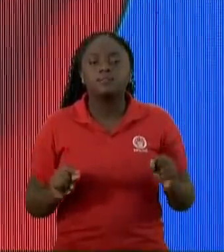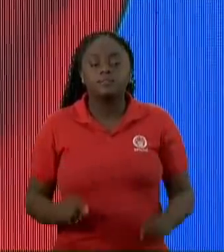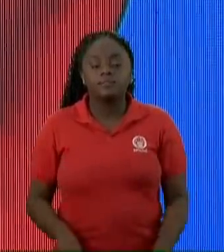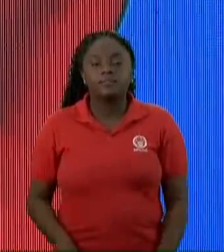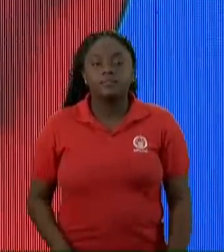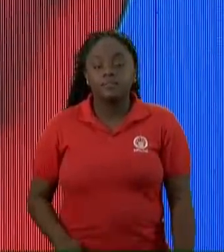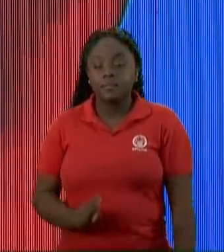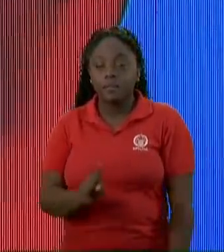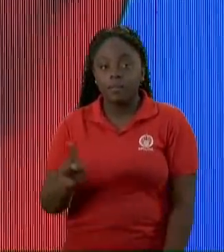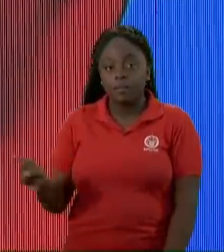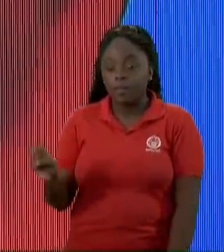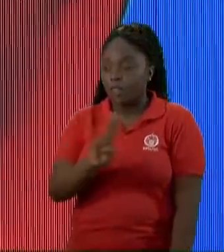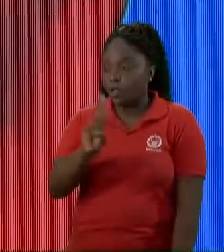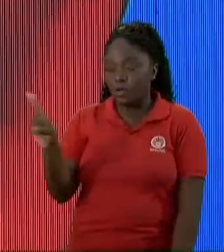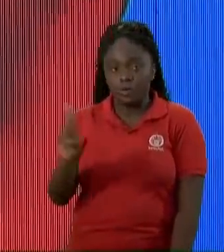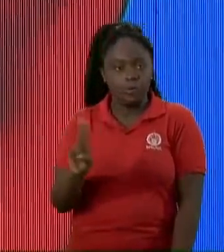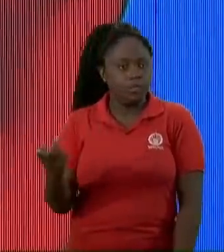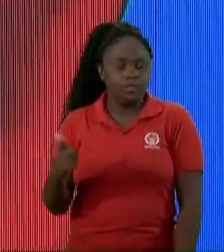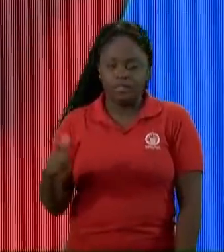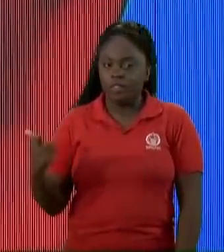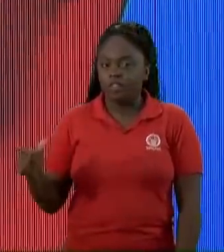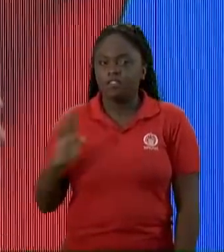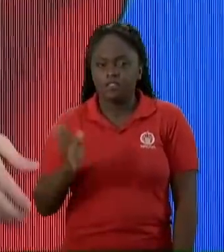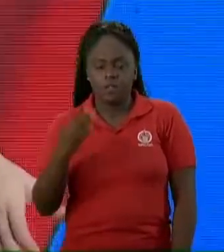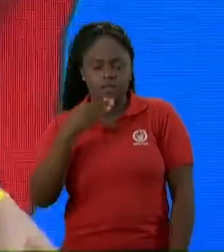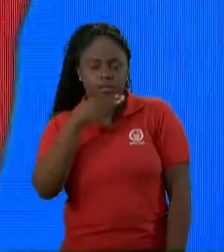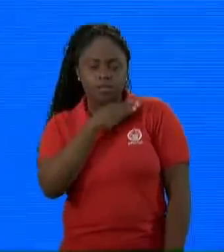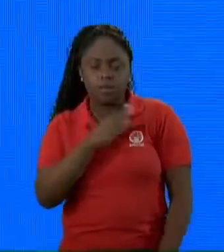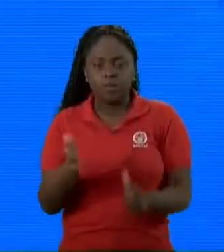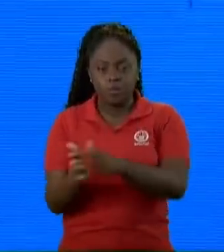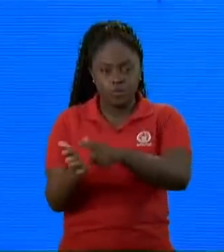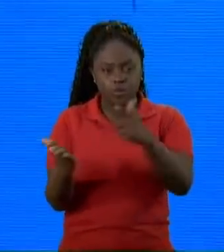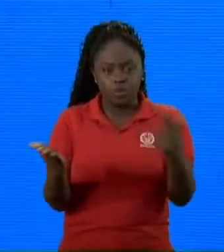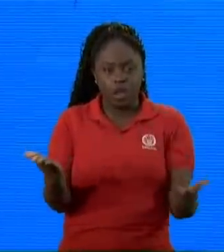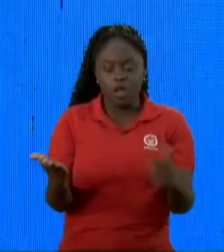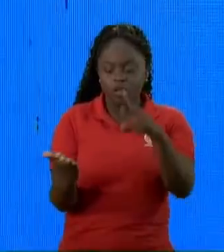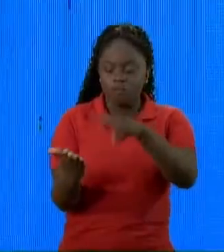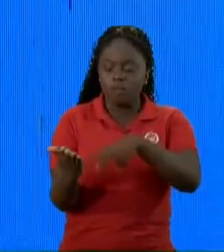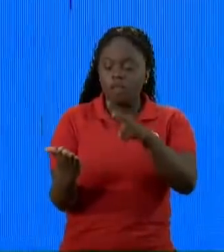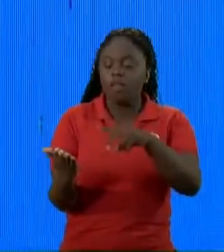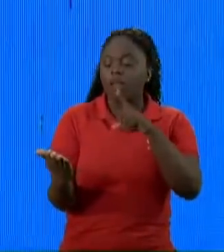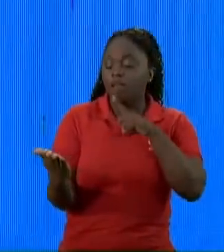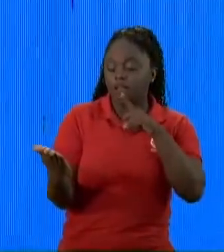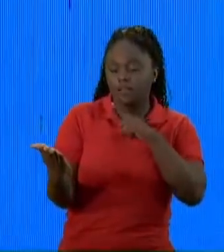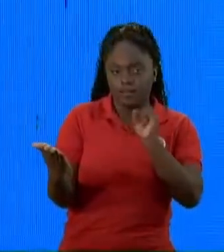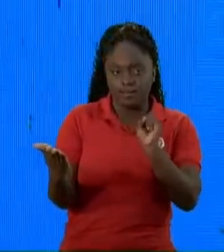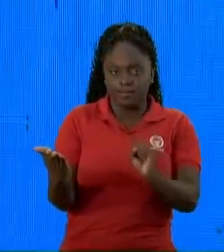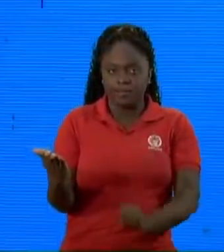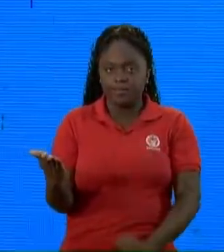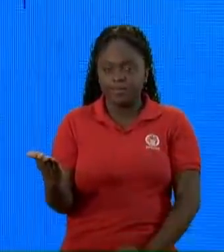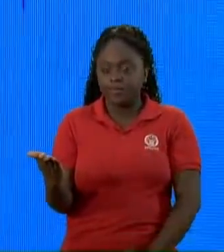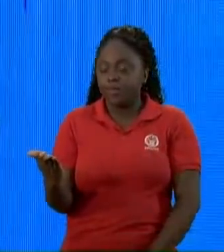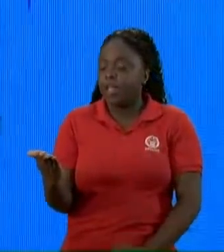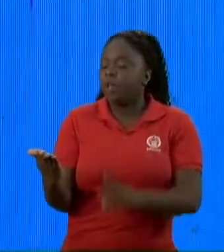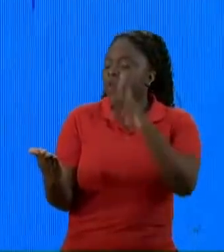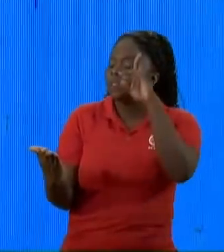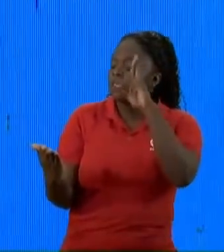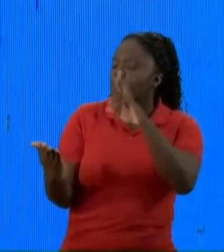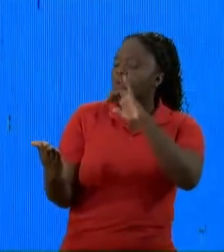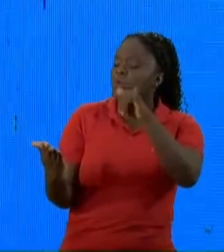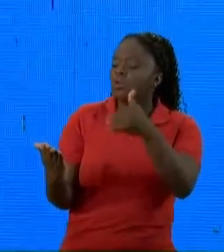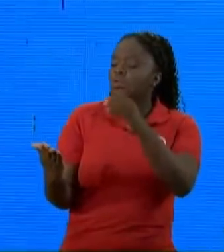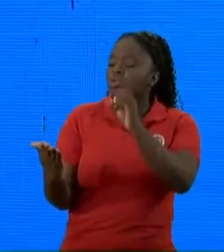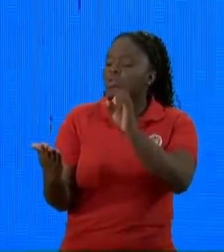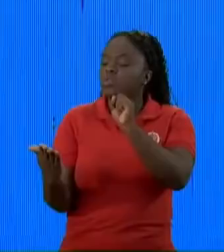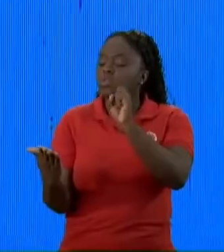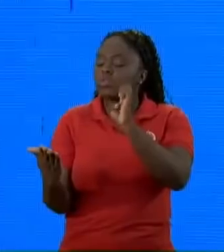Vítimas Não tem nome Você já viu isso? Você pega um jornal Pra ler Tá assim ó O senhor José da